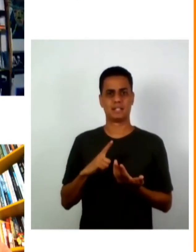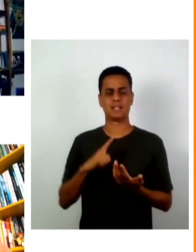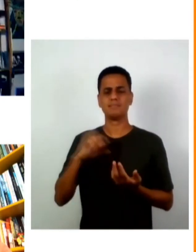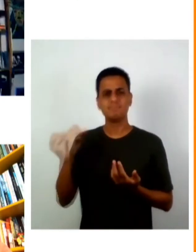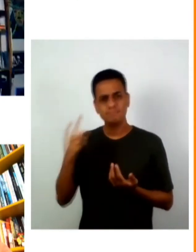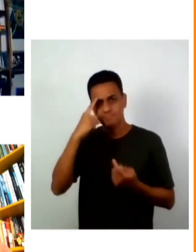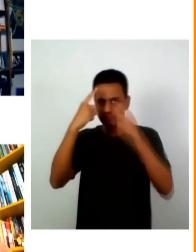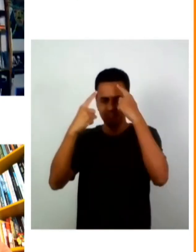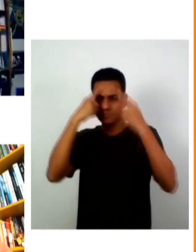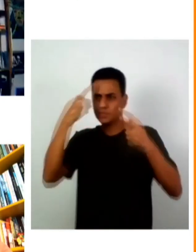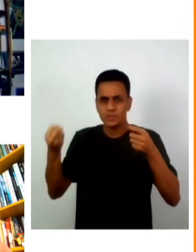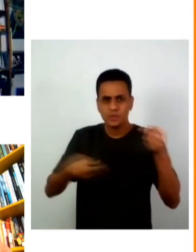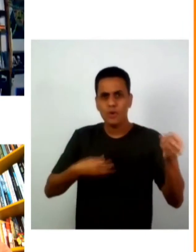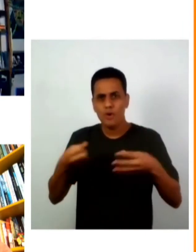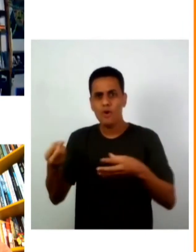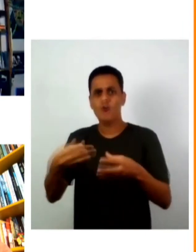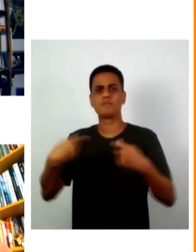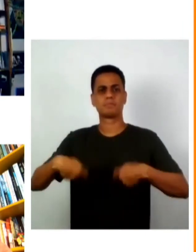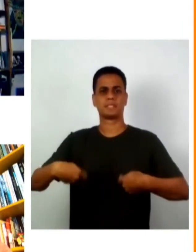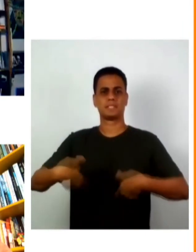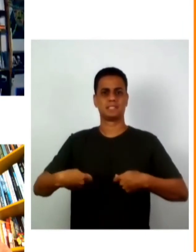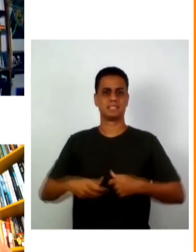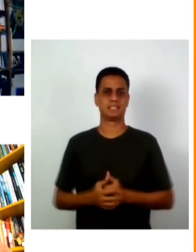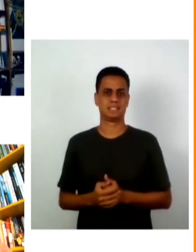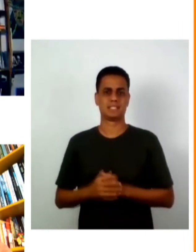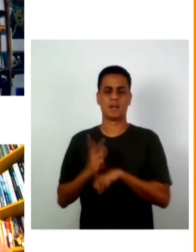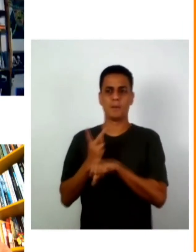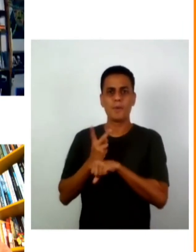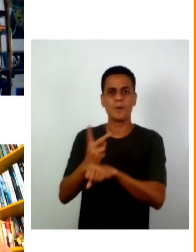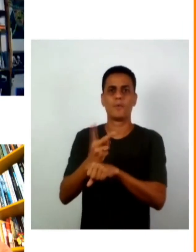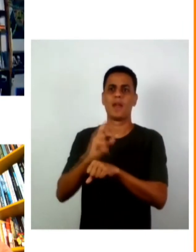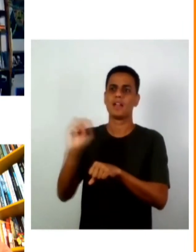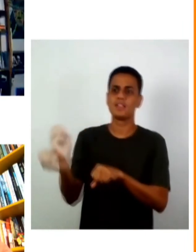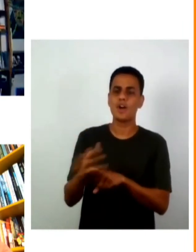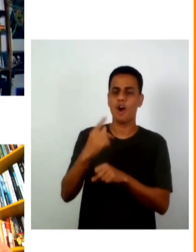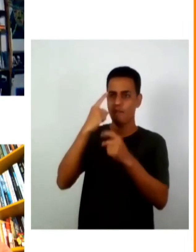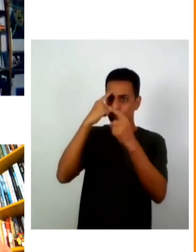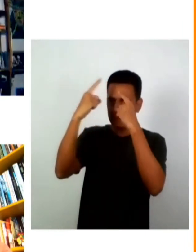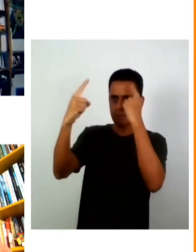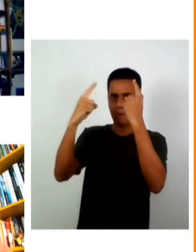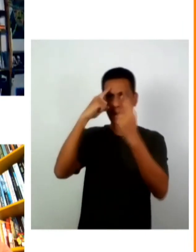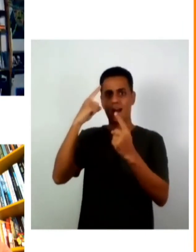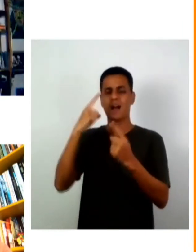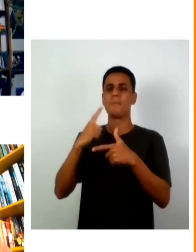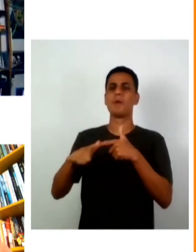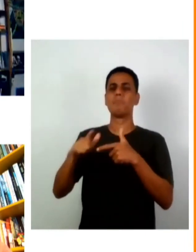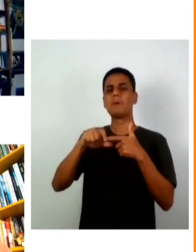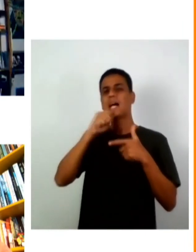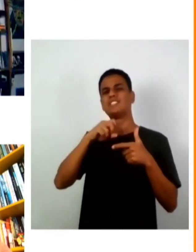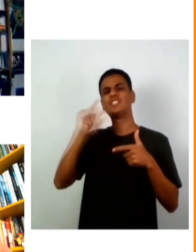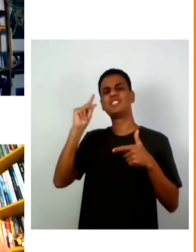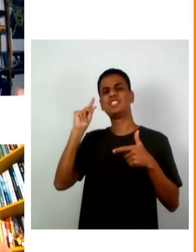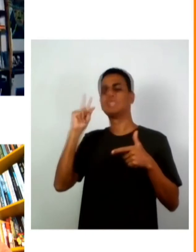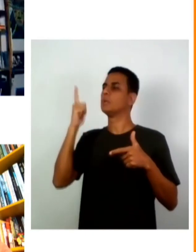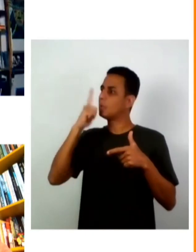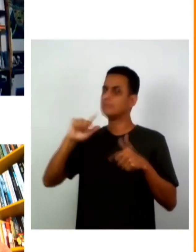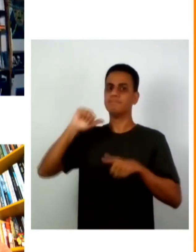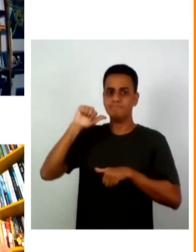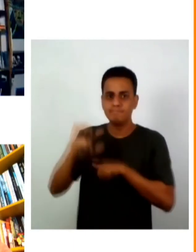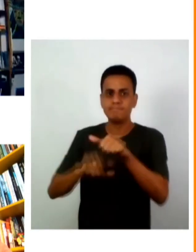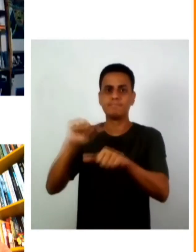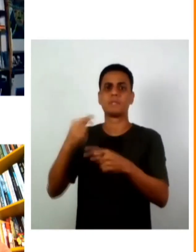seria a inovação de iniciativas ou seja de procurar novas soluções para ver os problemas